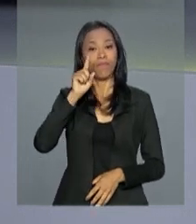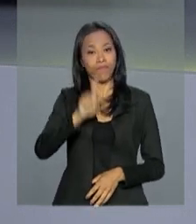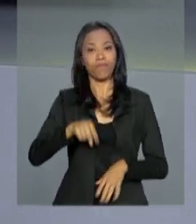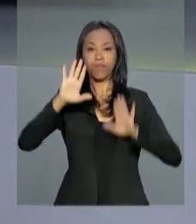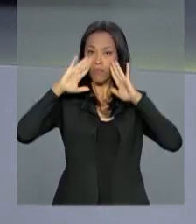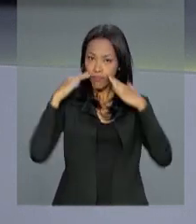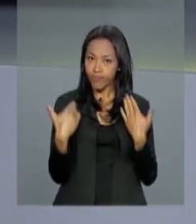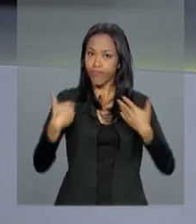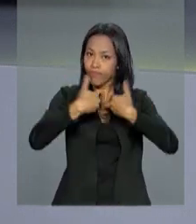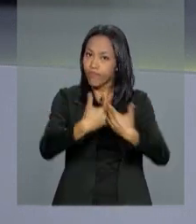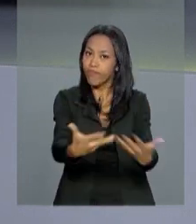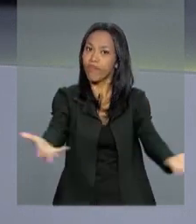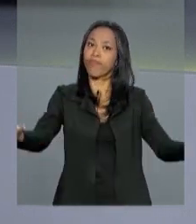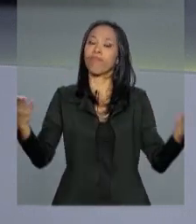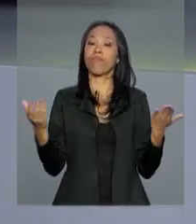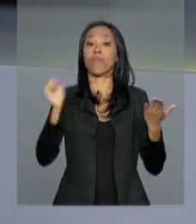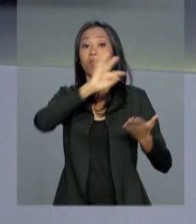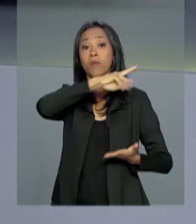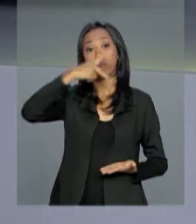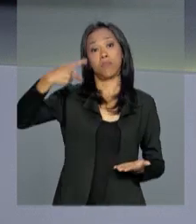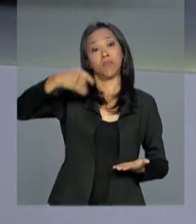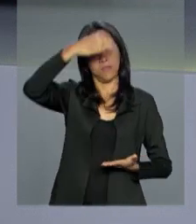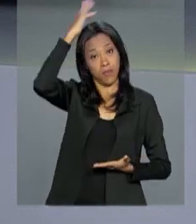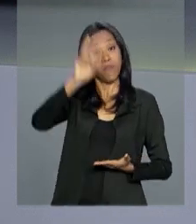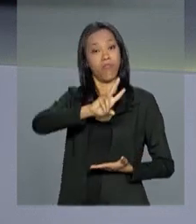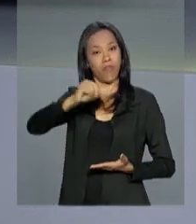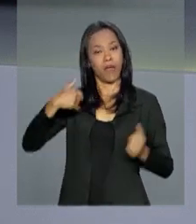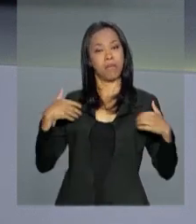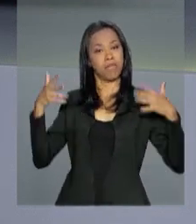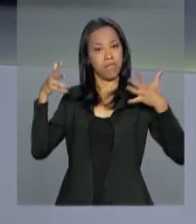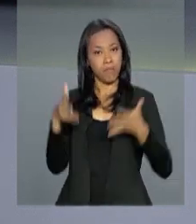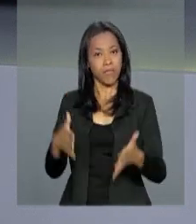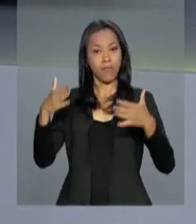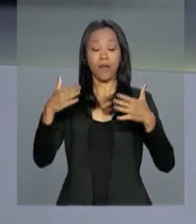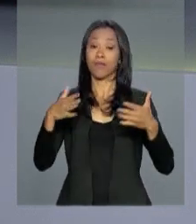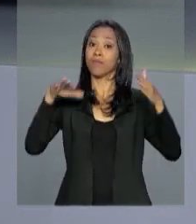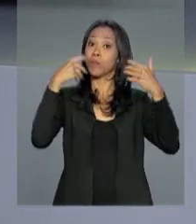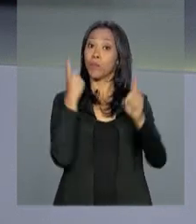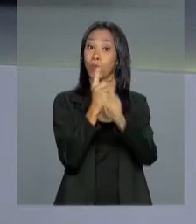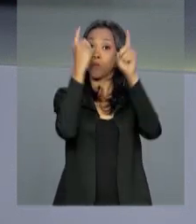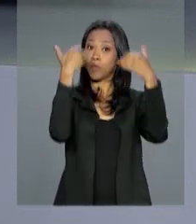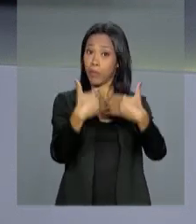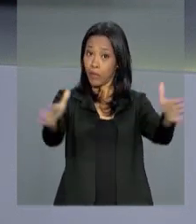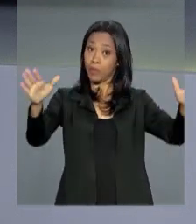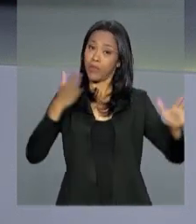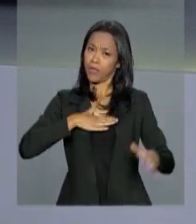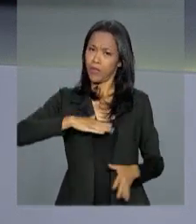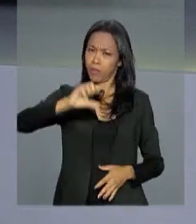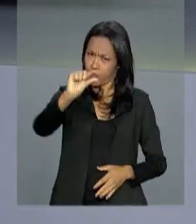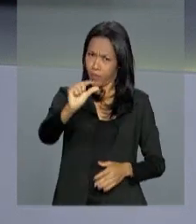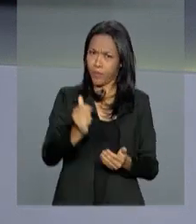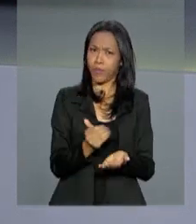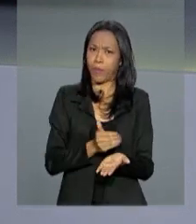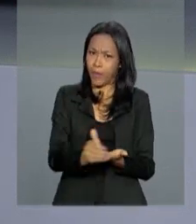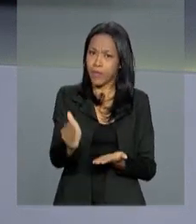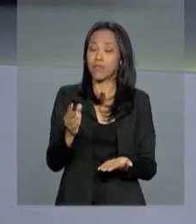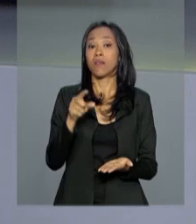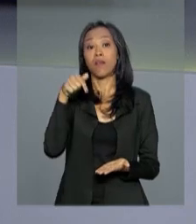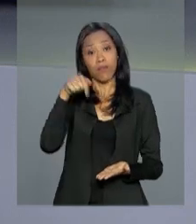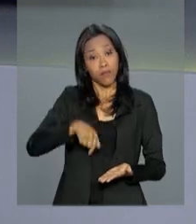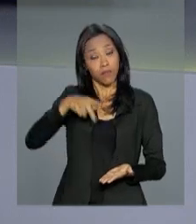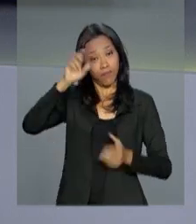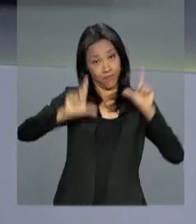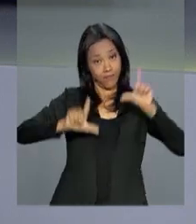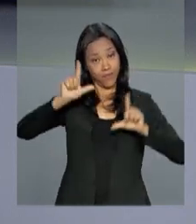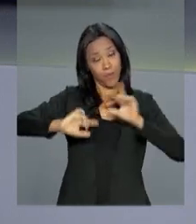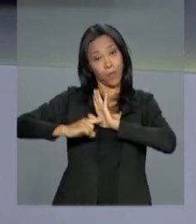exposição. E o presidente Michel Temer vai participar da cerimônia de abertura desse encontro que começa daqui a pouco. A NBR traz para